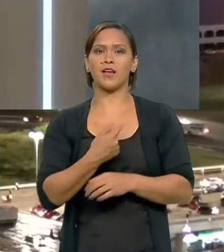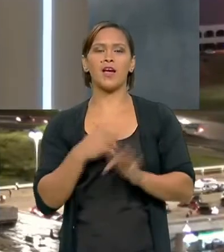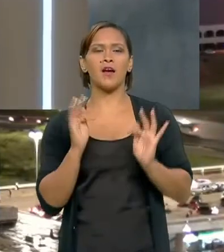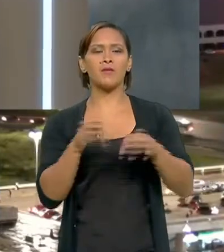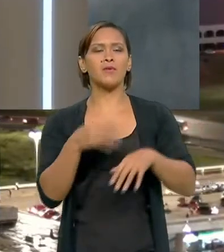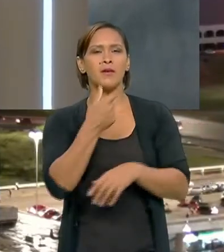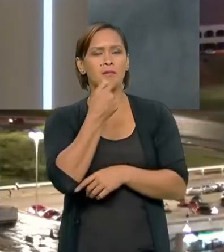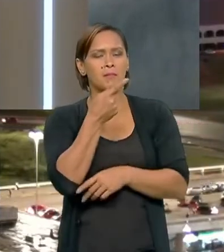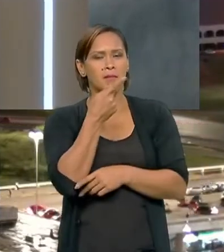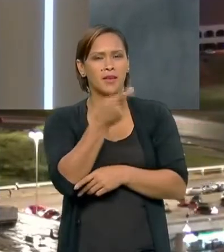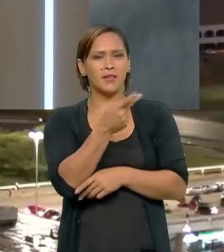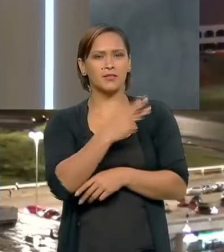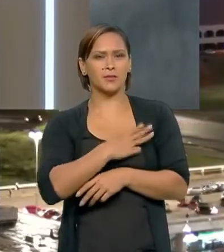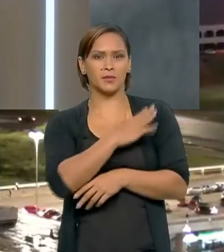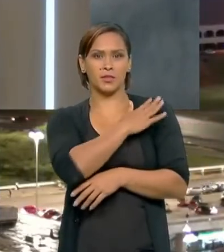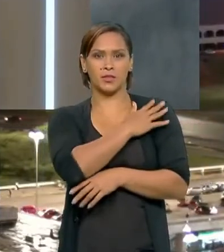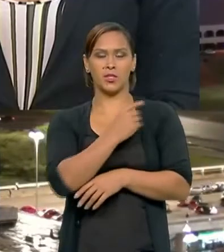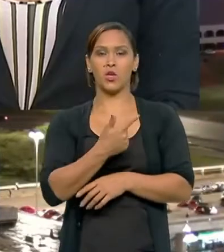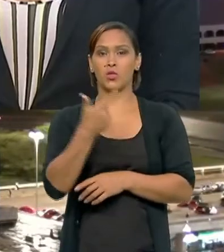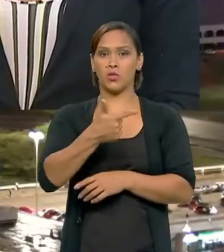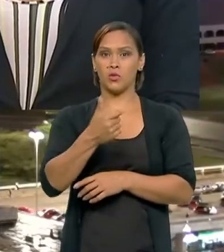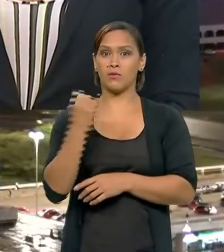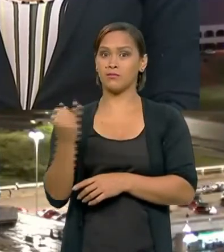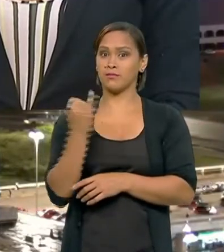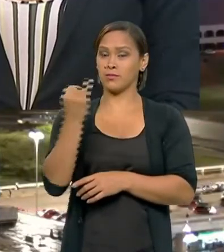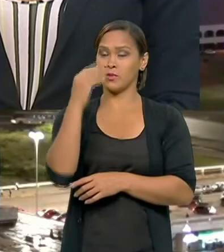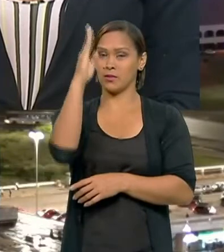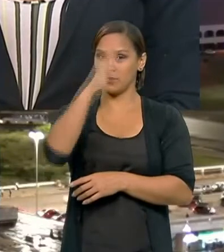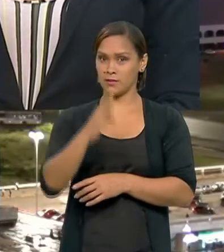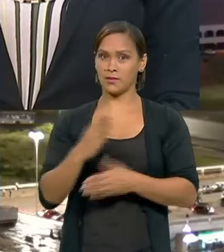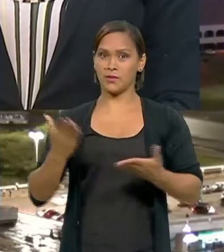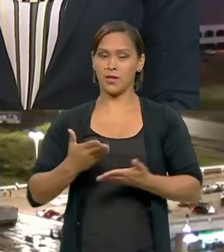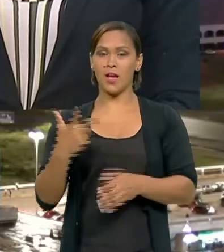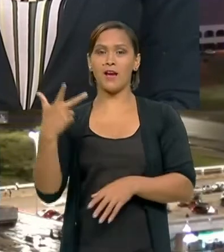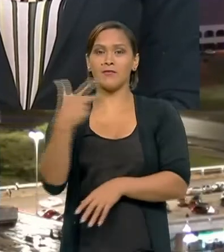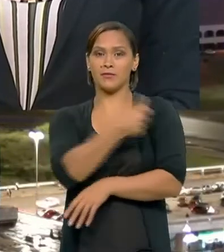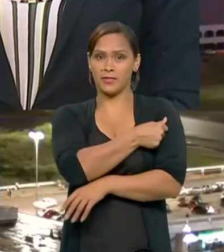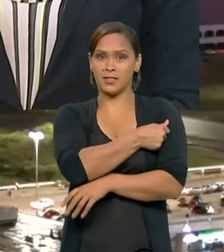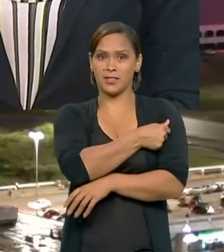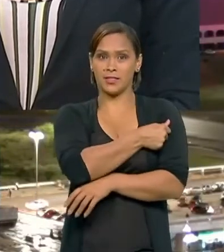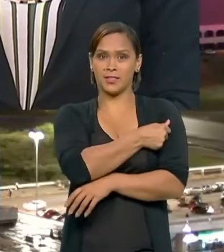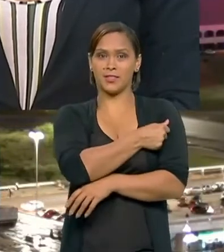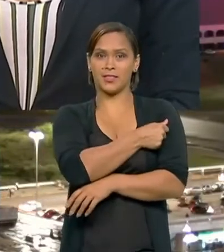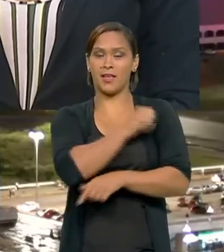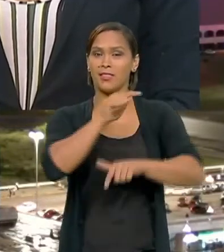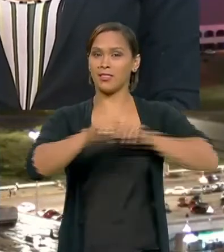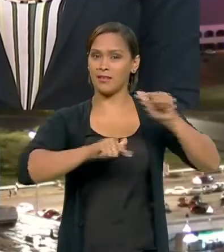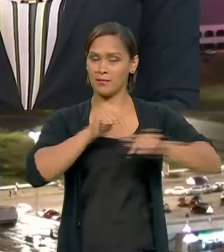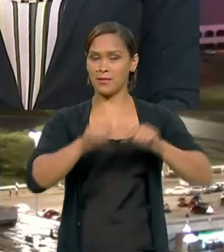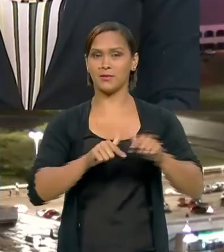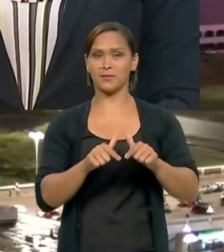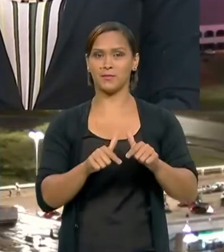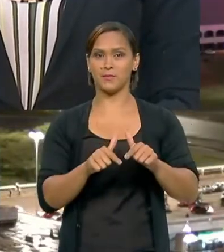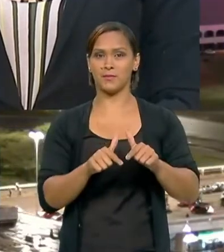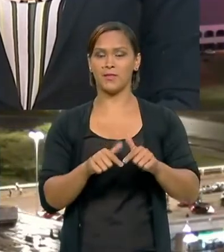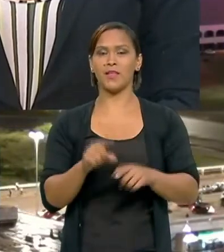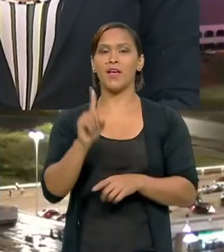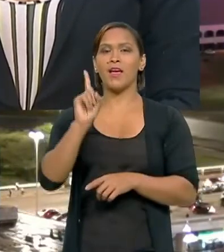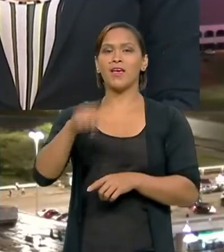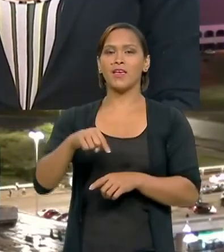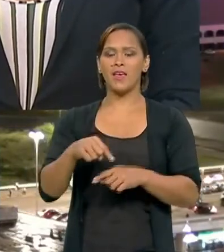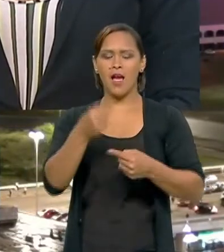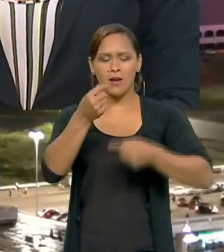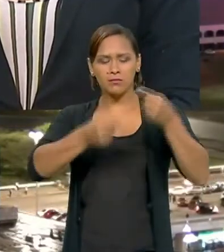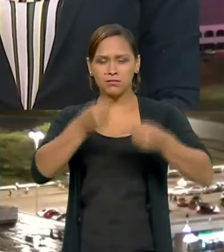por favor duas palavras essenciais para o país hoje vacina e emprego que é a grande